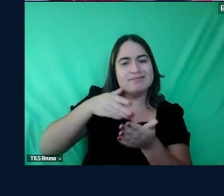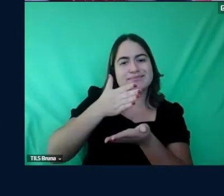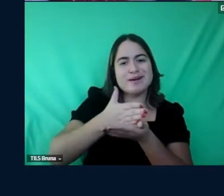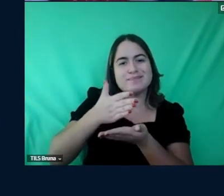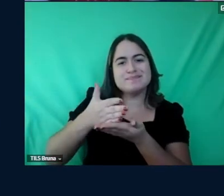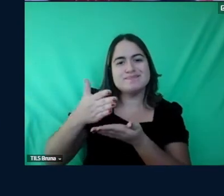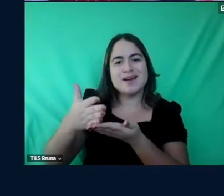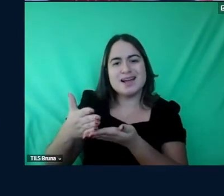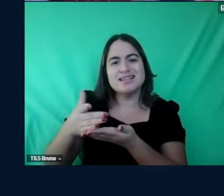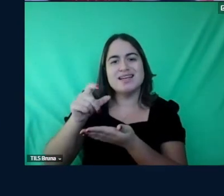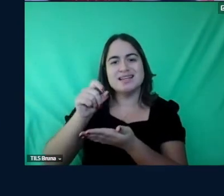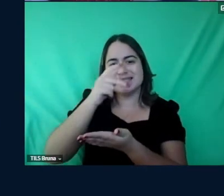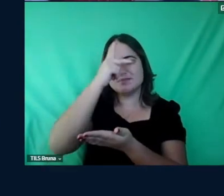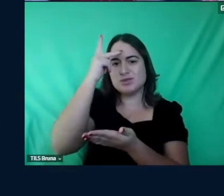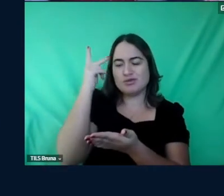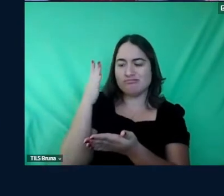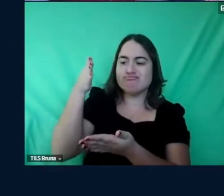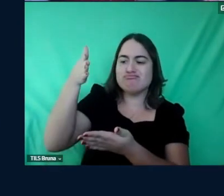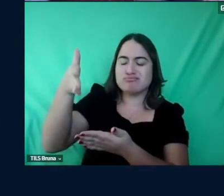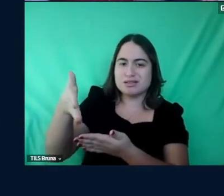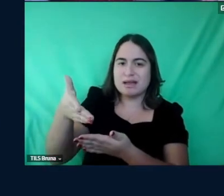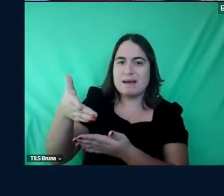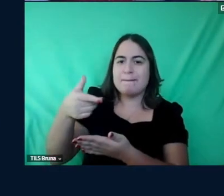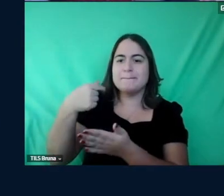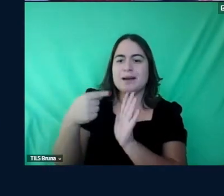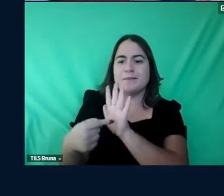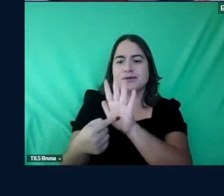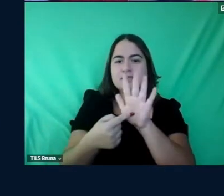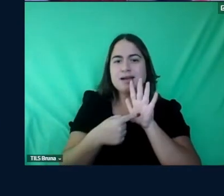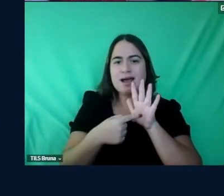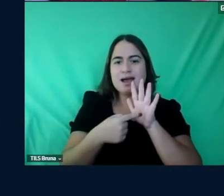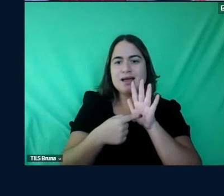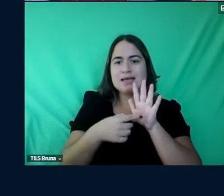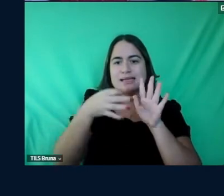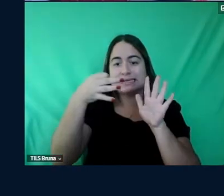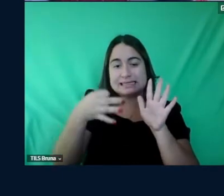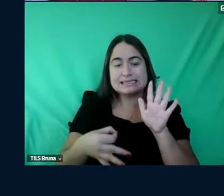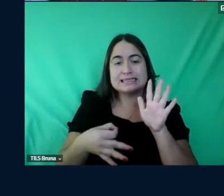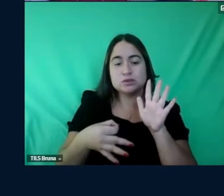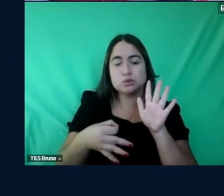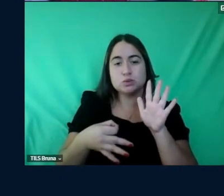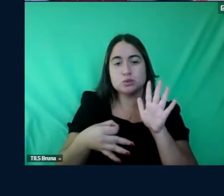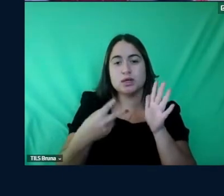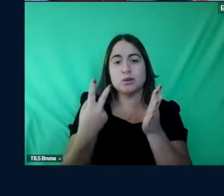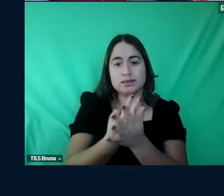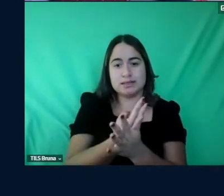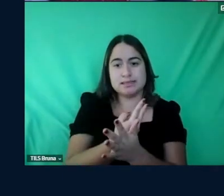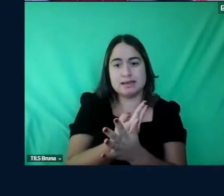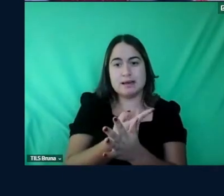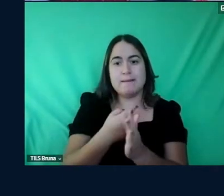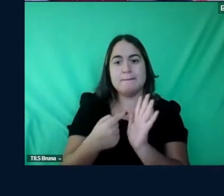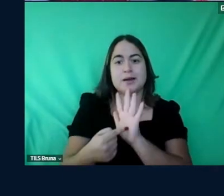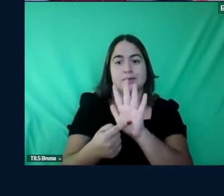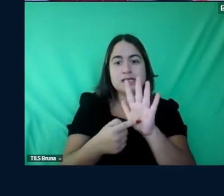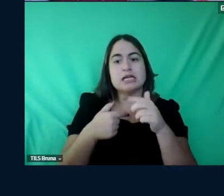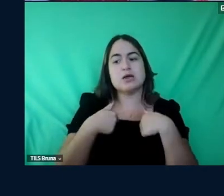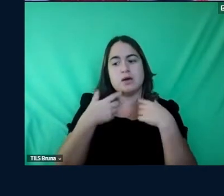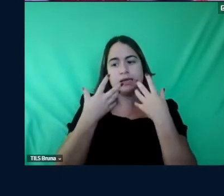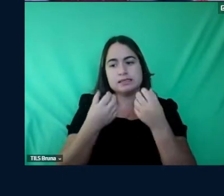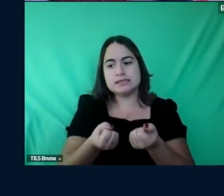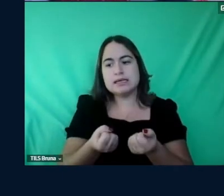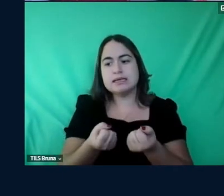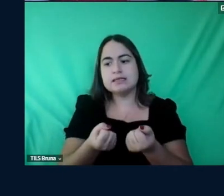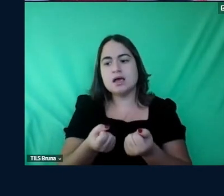quais as pessoas passam pra garantir isso aqui que é validade fácil né pra garantir que eu seja aceito eu tô falando